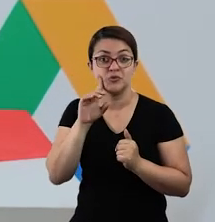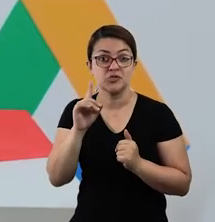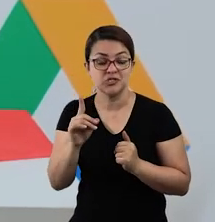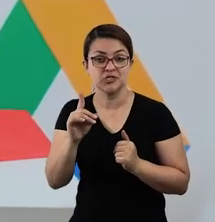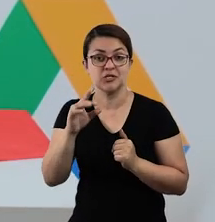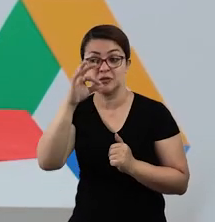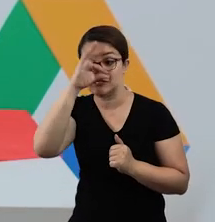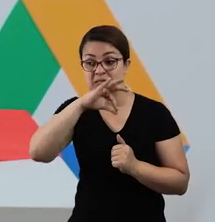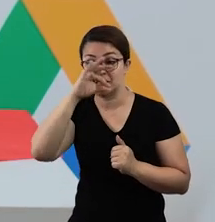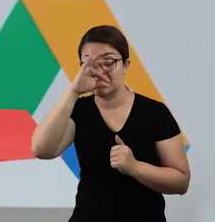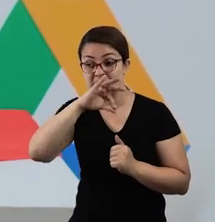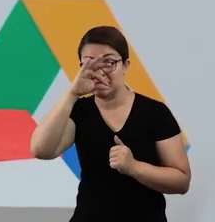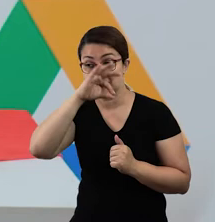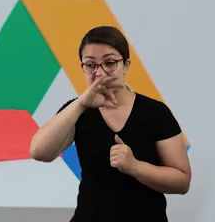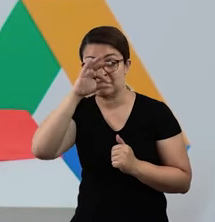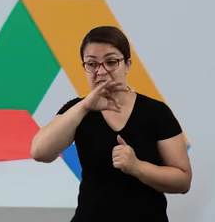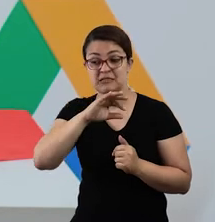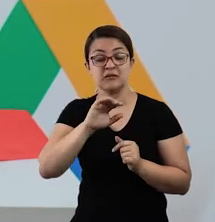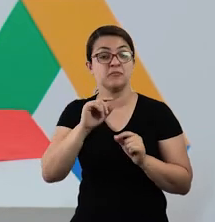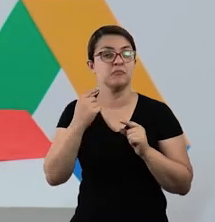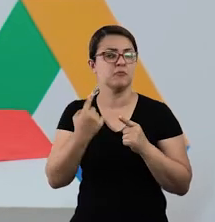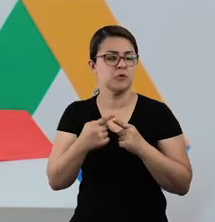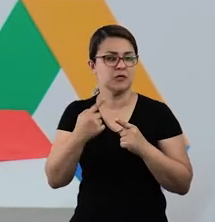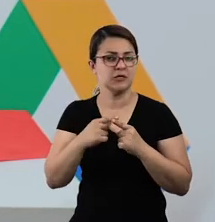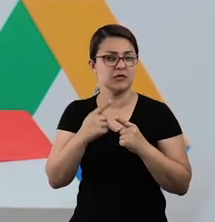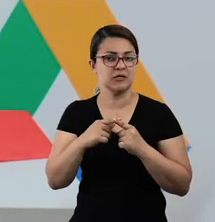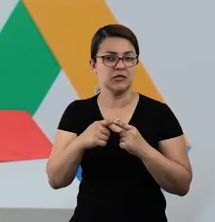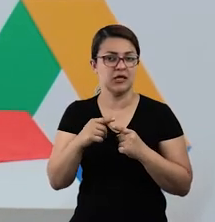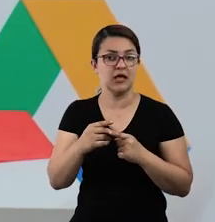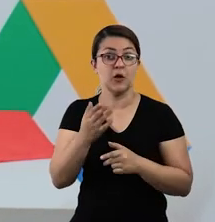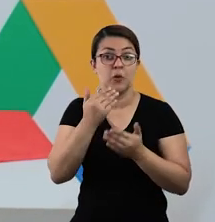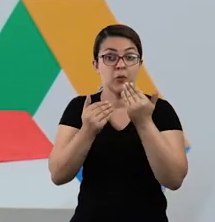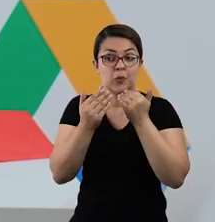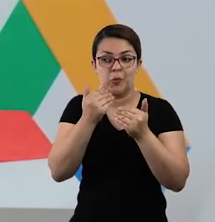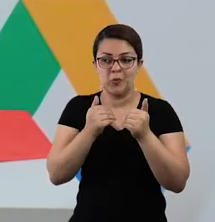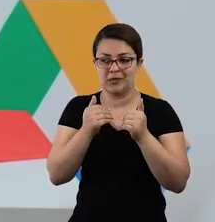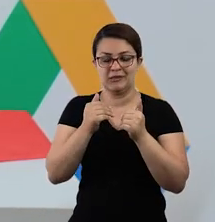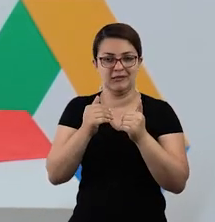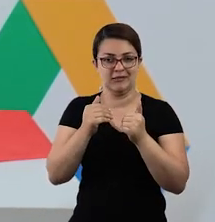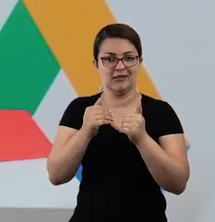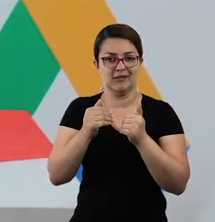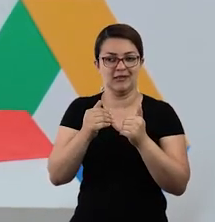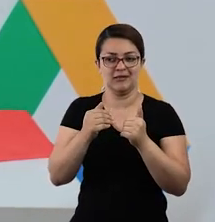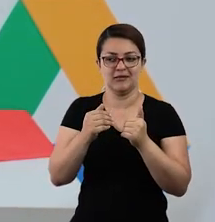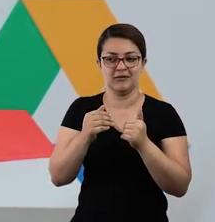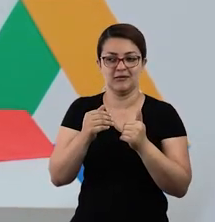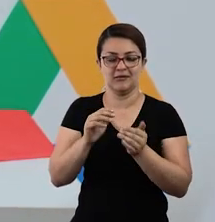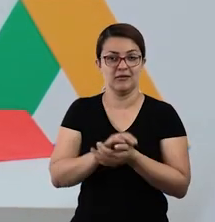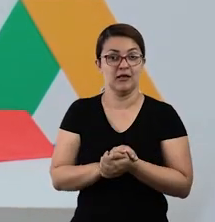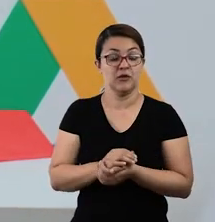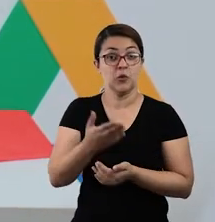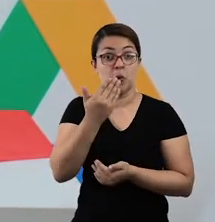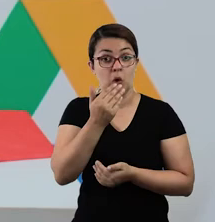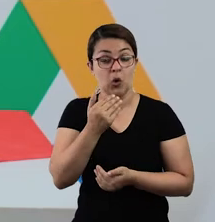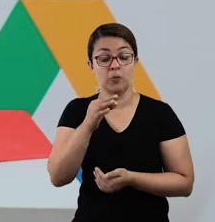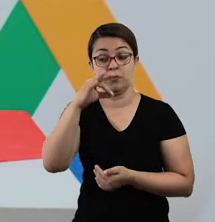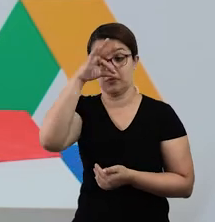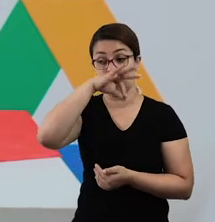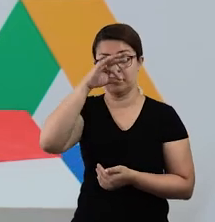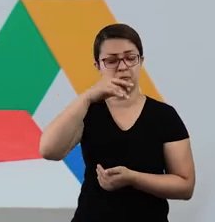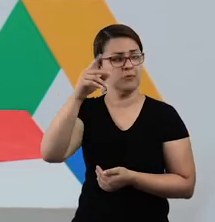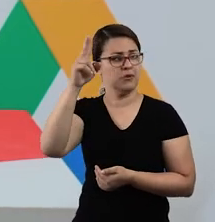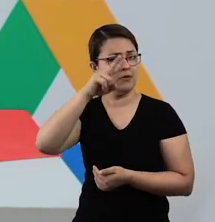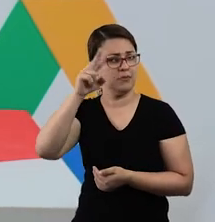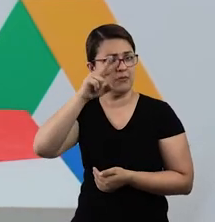o dia do peru, porque é a ceia, né? No jantar que eles fazem, o peru é o prato principal. Então, vamos treinar algumas